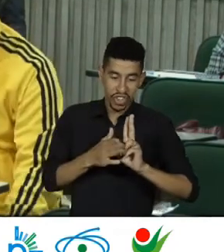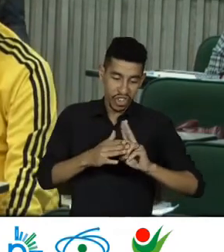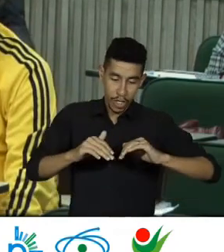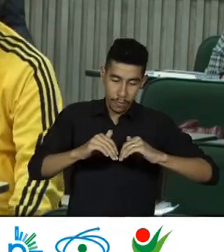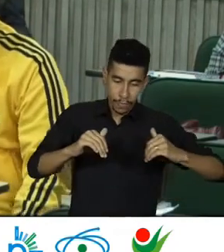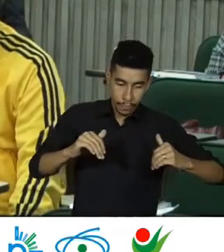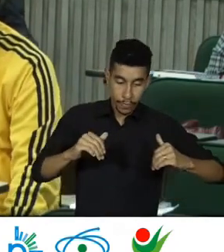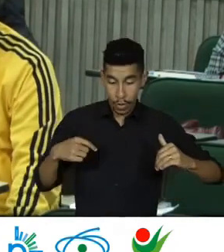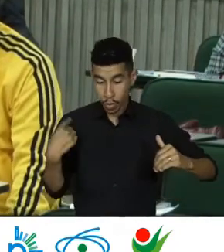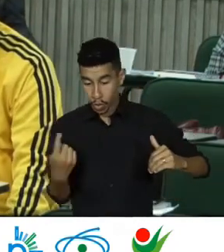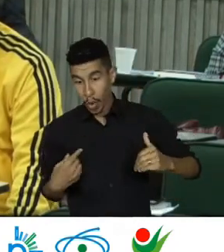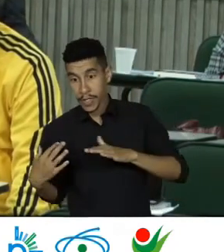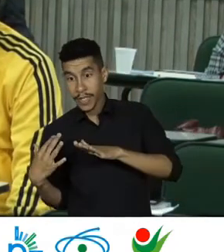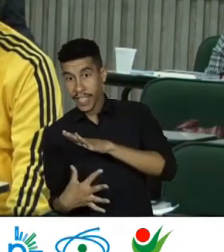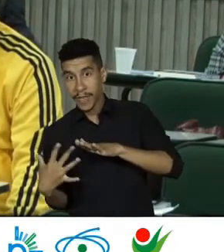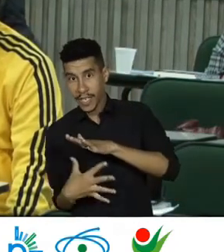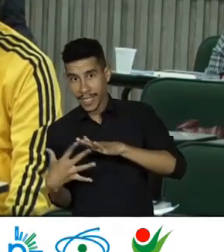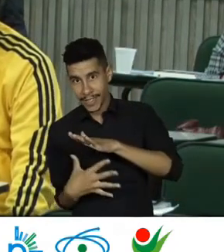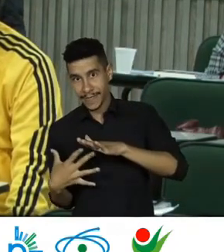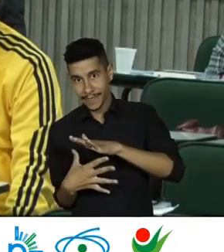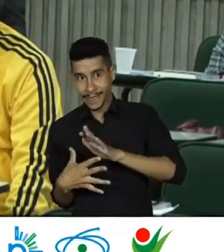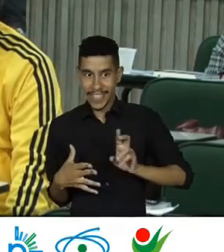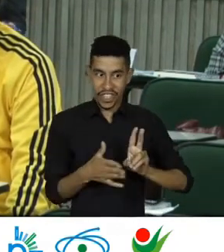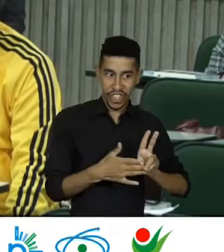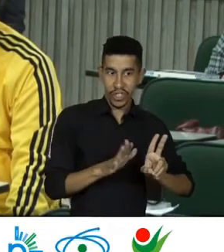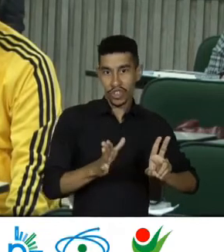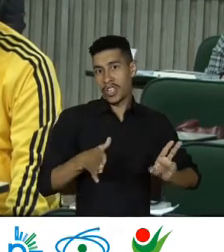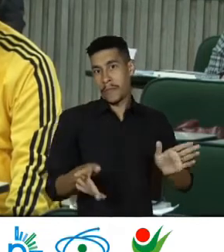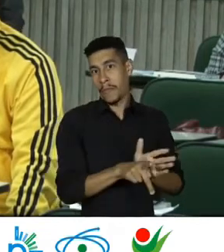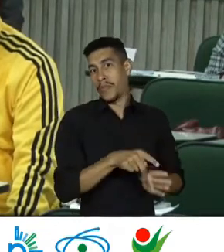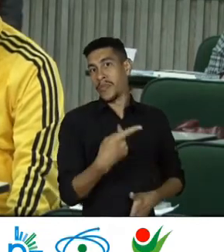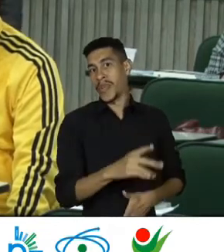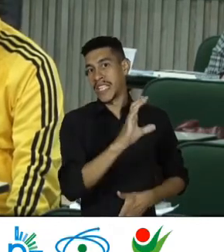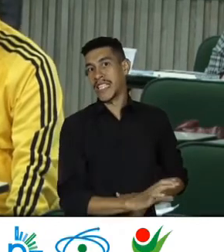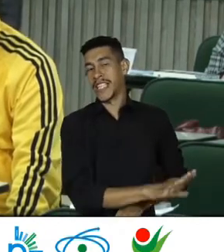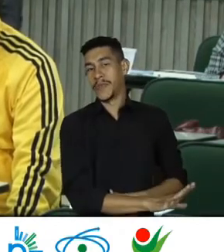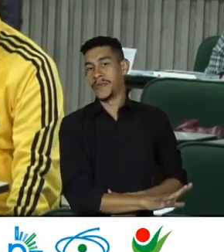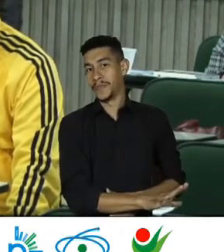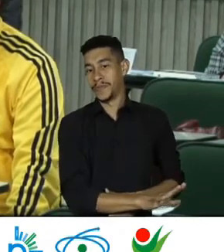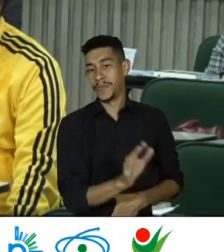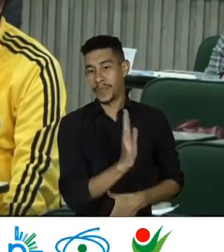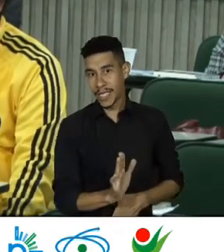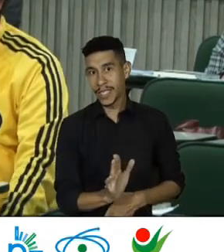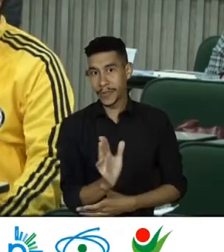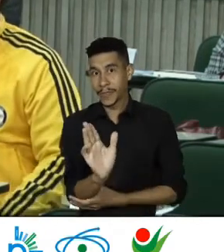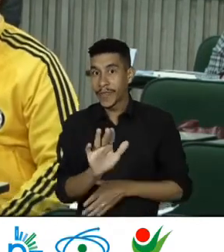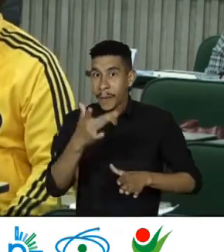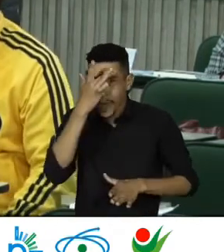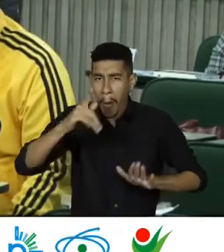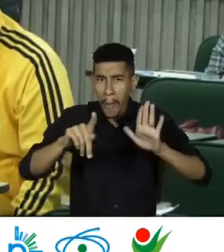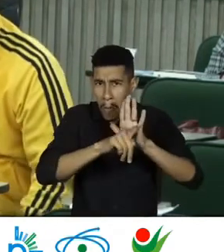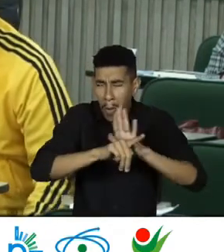somos Imigrantes Imigrantes Então Os nativos Os autoctones